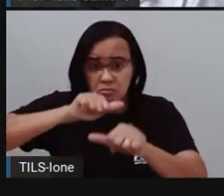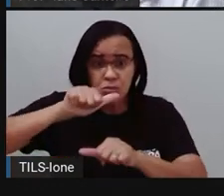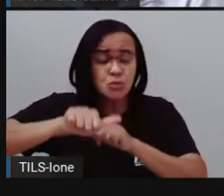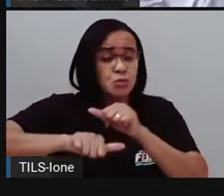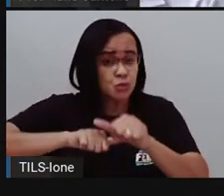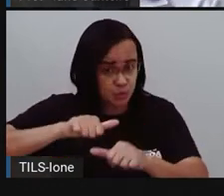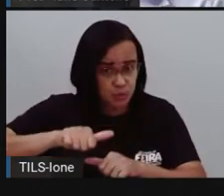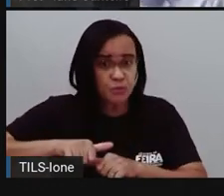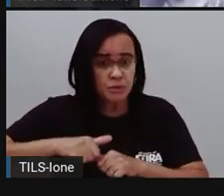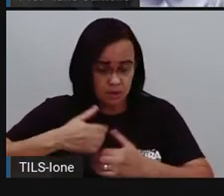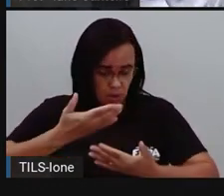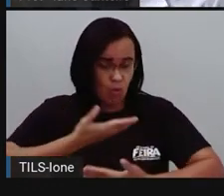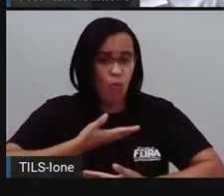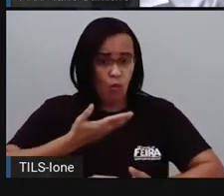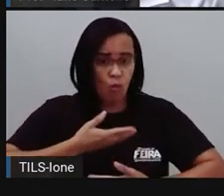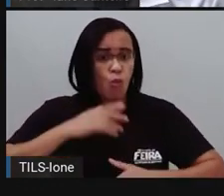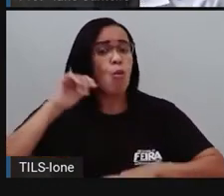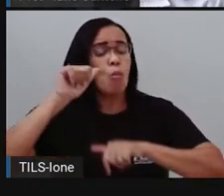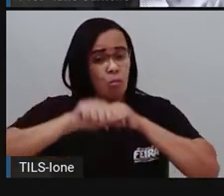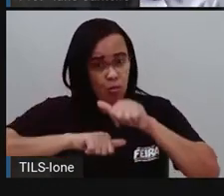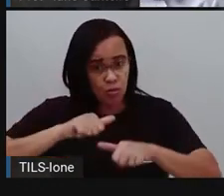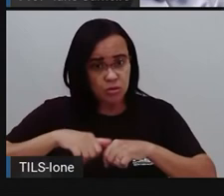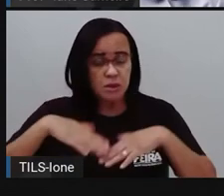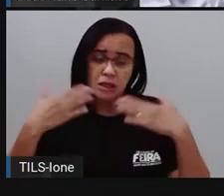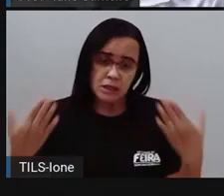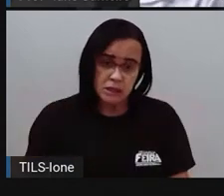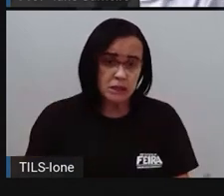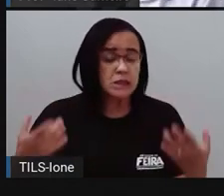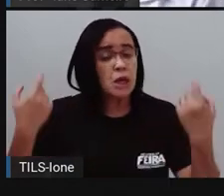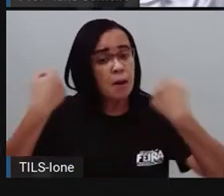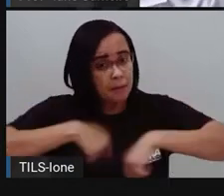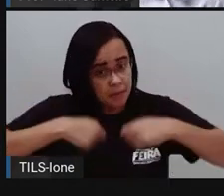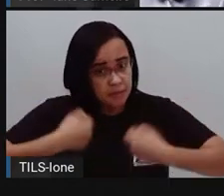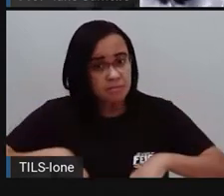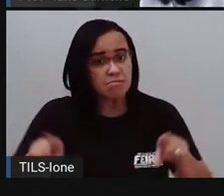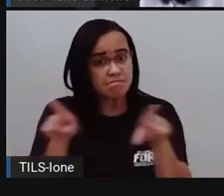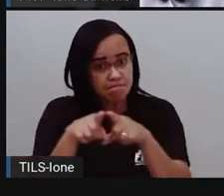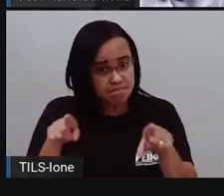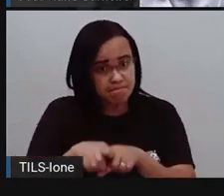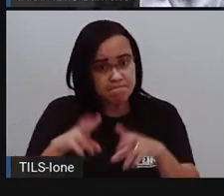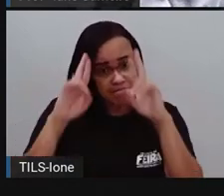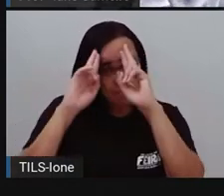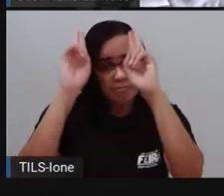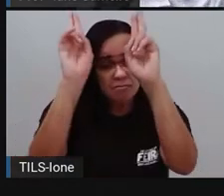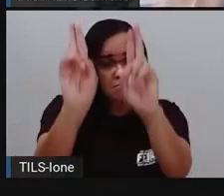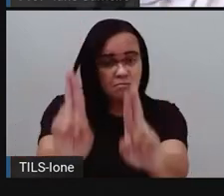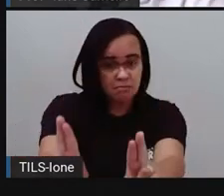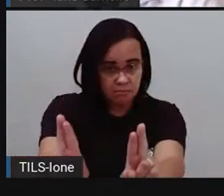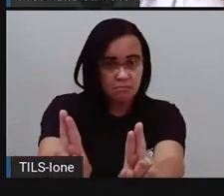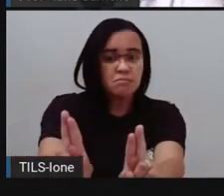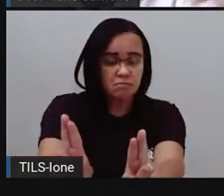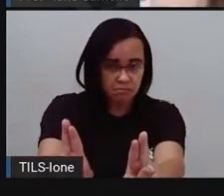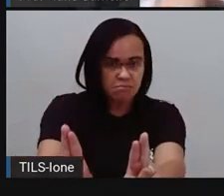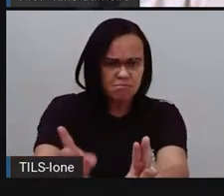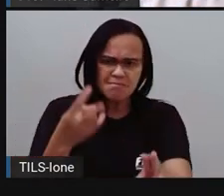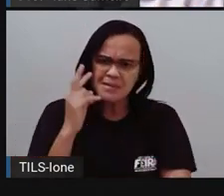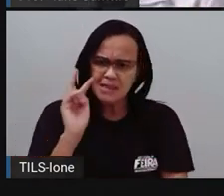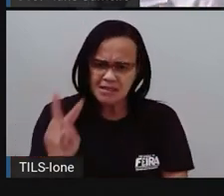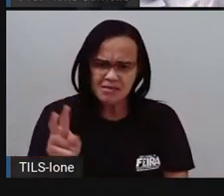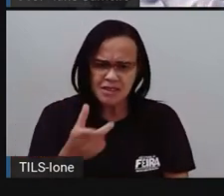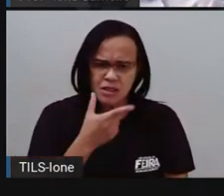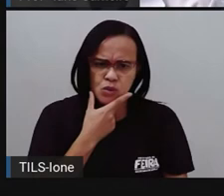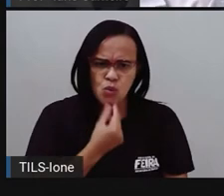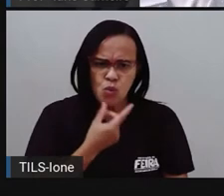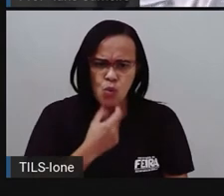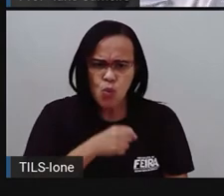parte do respeito à diversidade, né? Uma sociedade que não respeita os idosos, ó, tá buzinando aqui pro idoso sair da